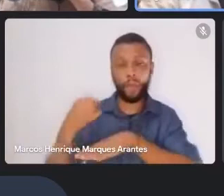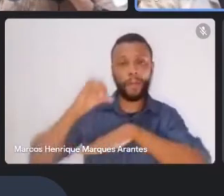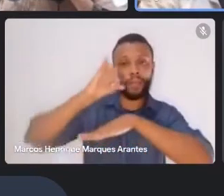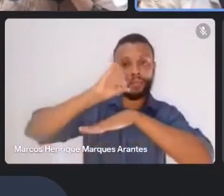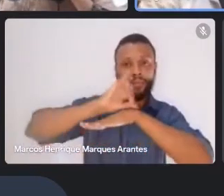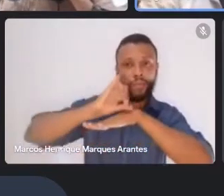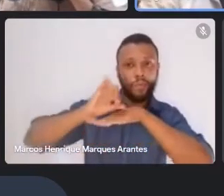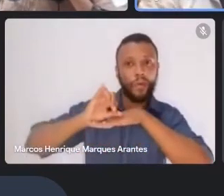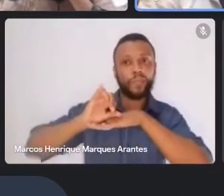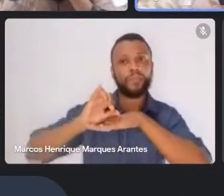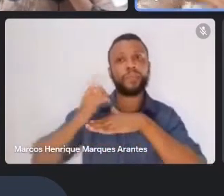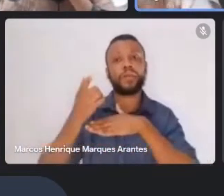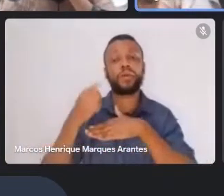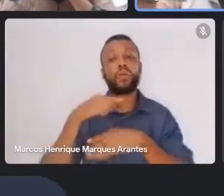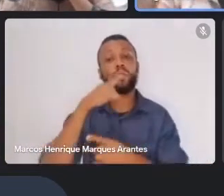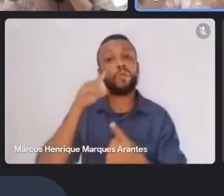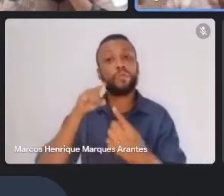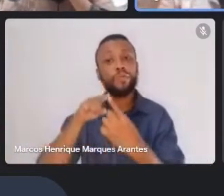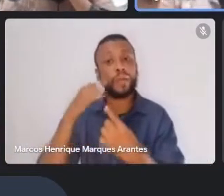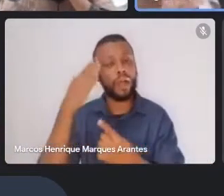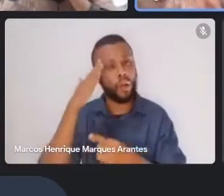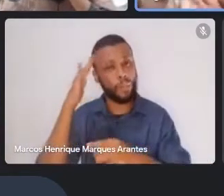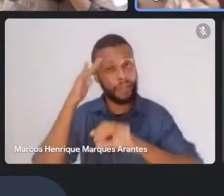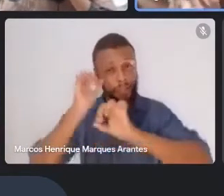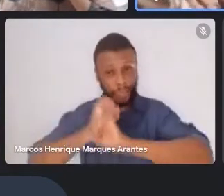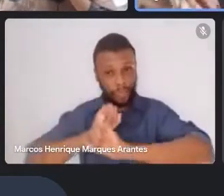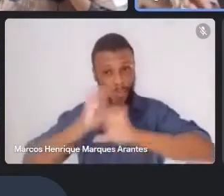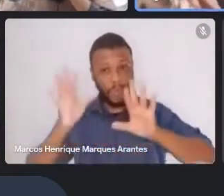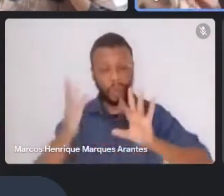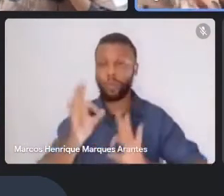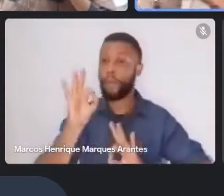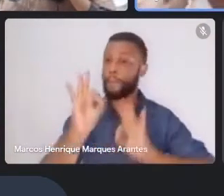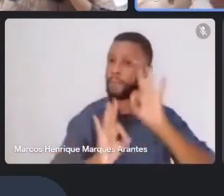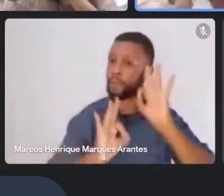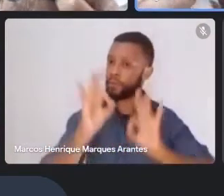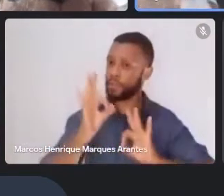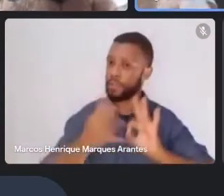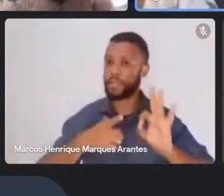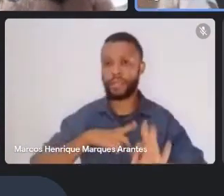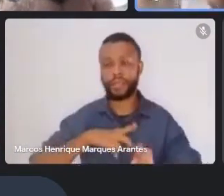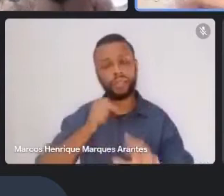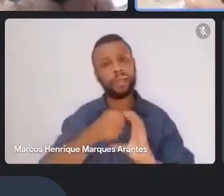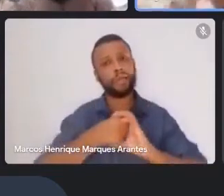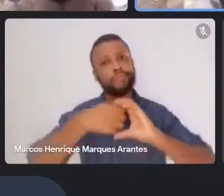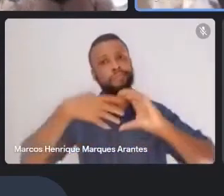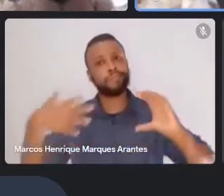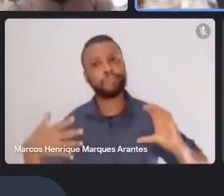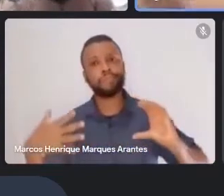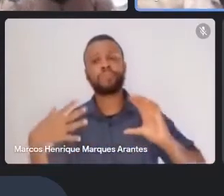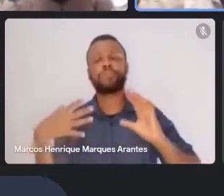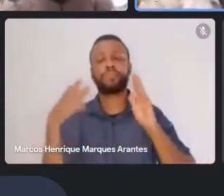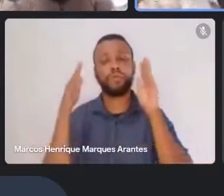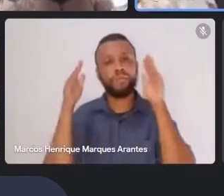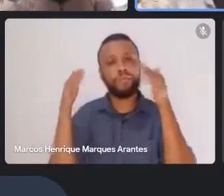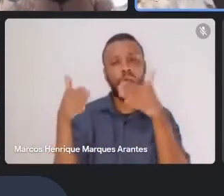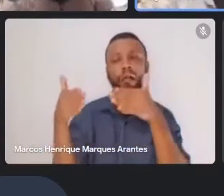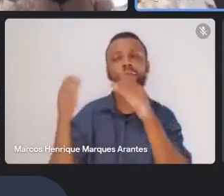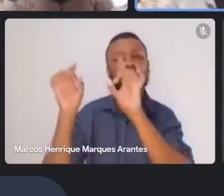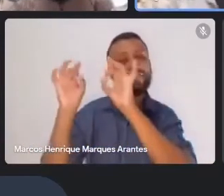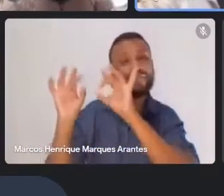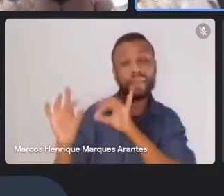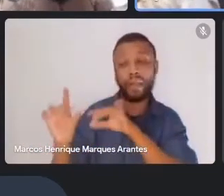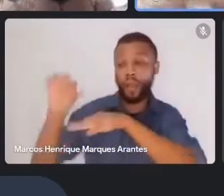entender o projeto, né? Então, o projeto já essa dimensão também, assim, de ter um lado expositivo, ter um lado de filme, ter a